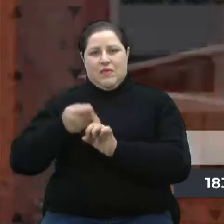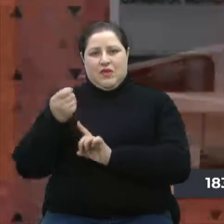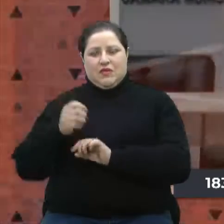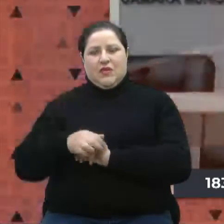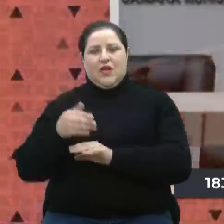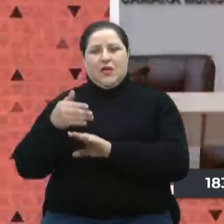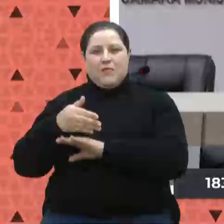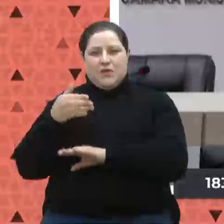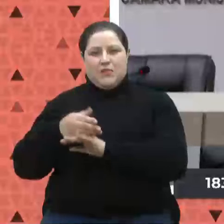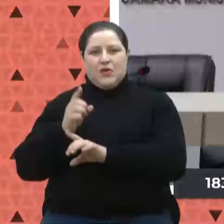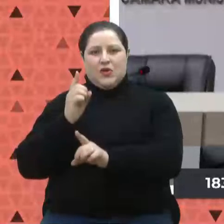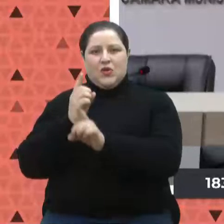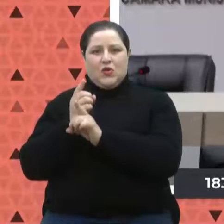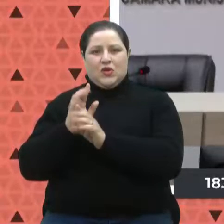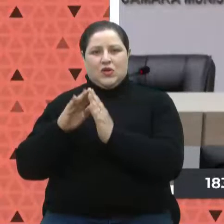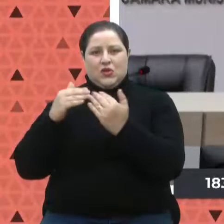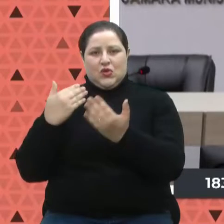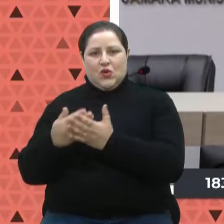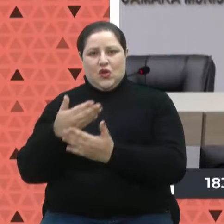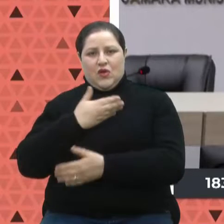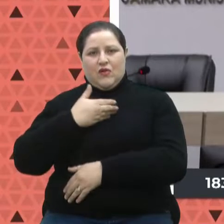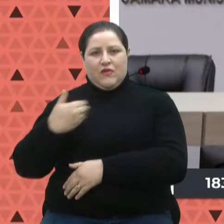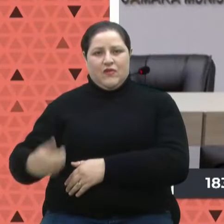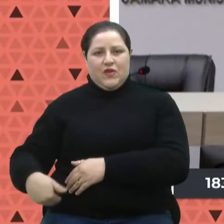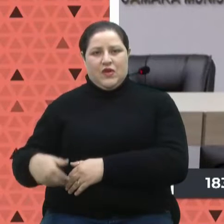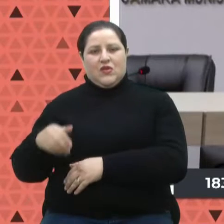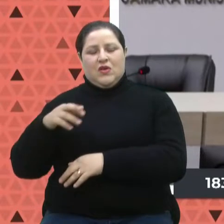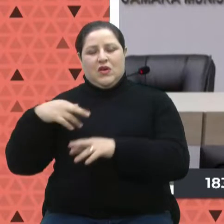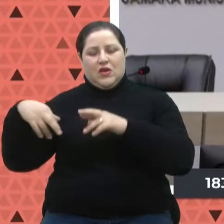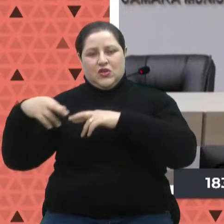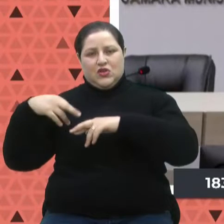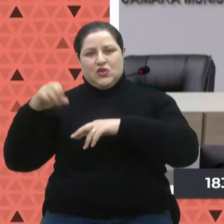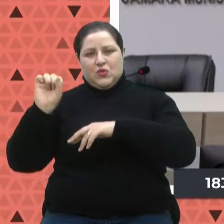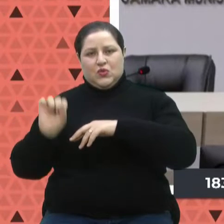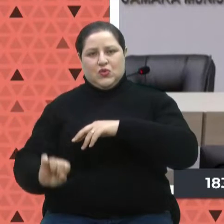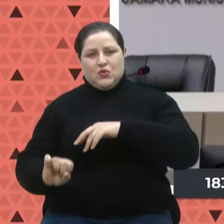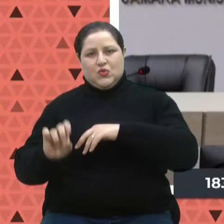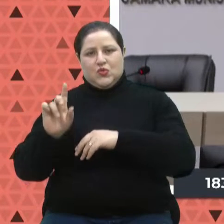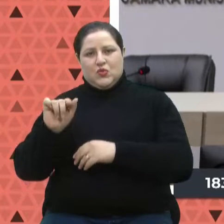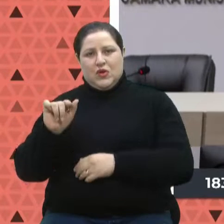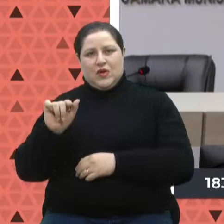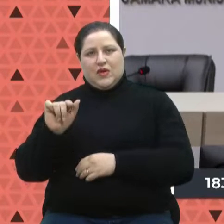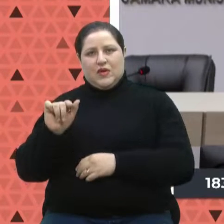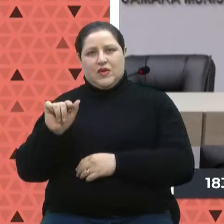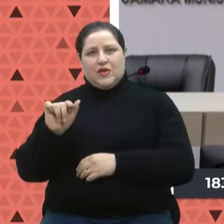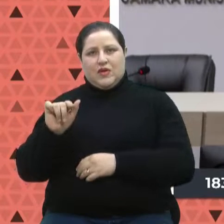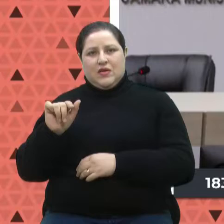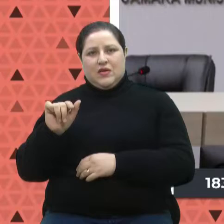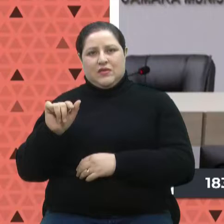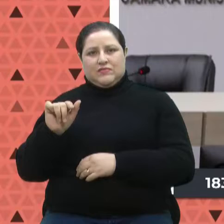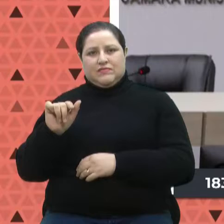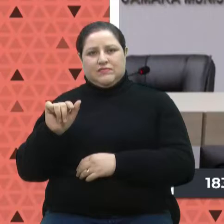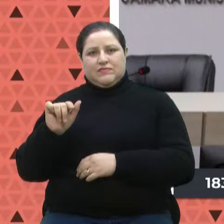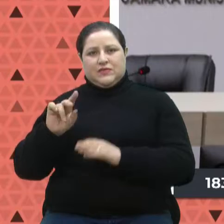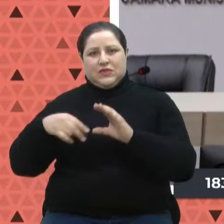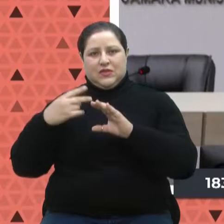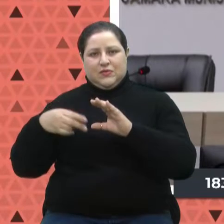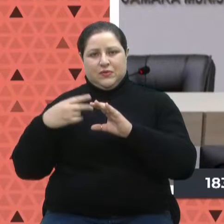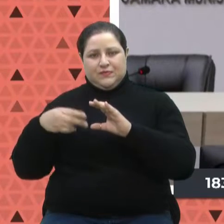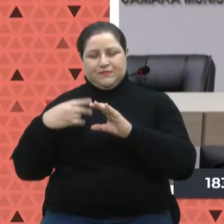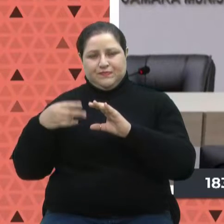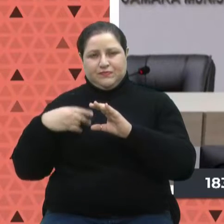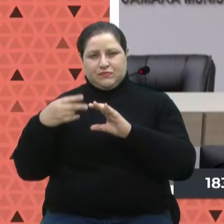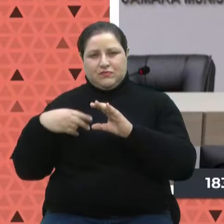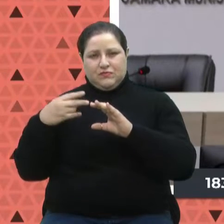Nós participamos do encontro de escolas de governo da região sul, que foi na Câmara de Vereadores do município de